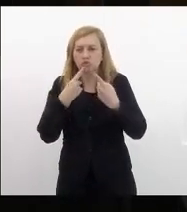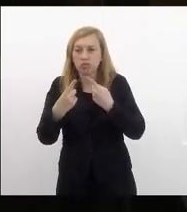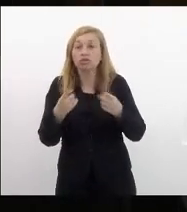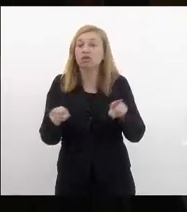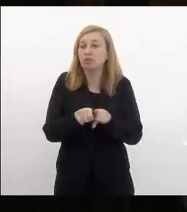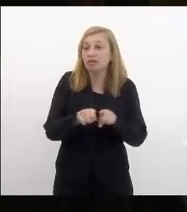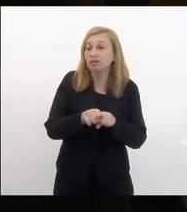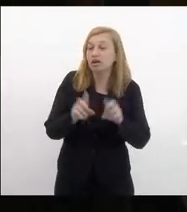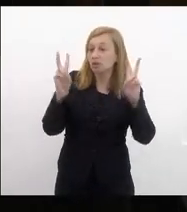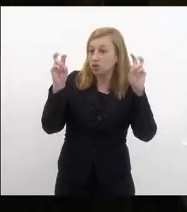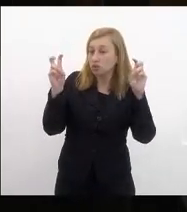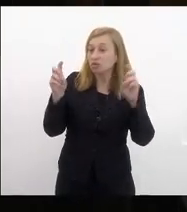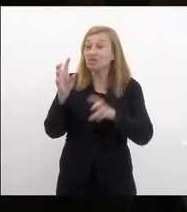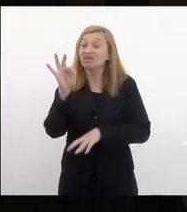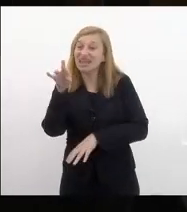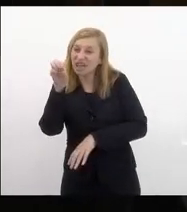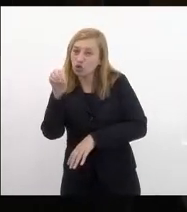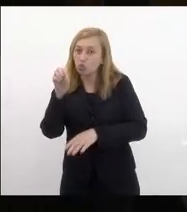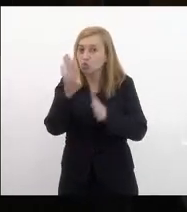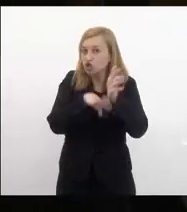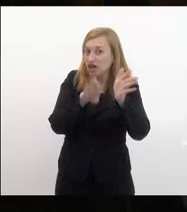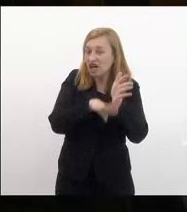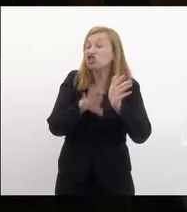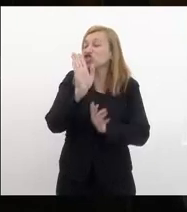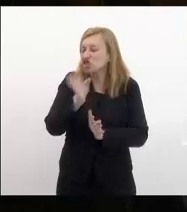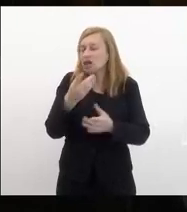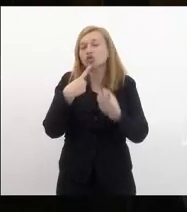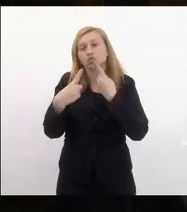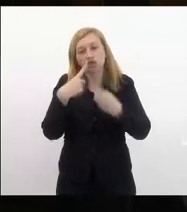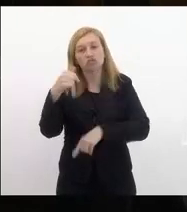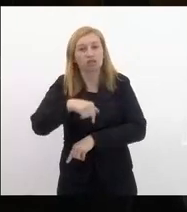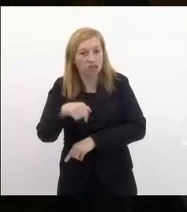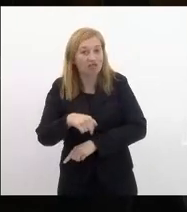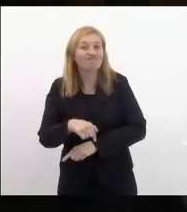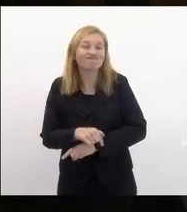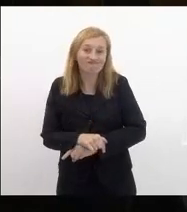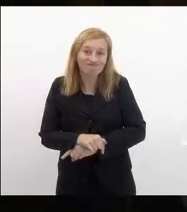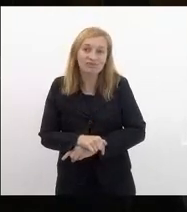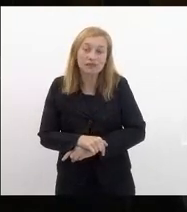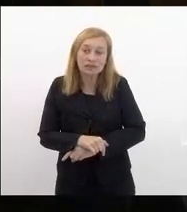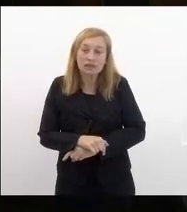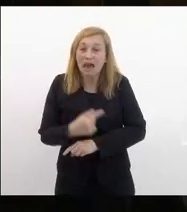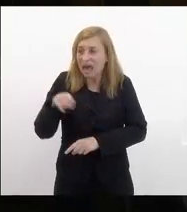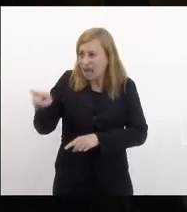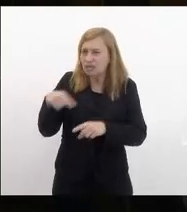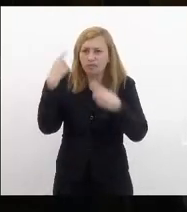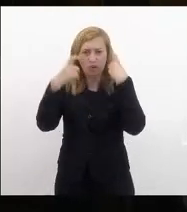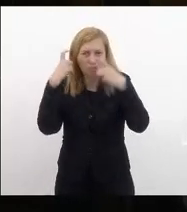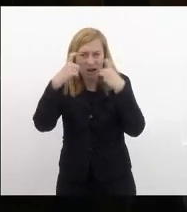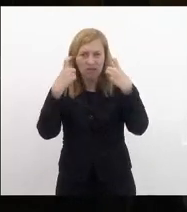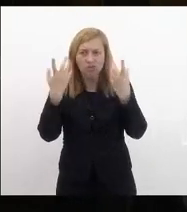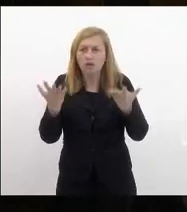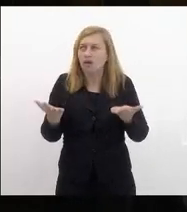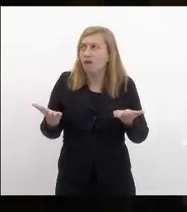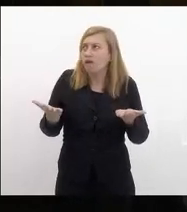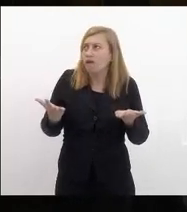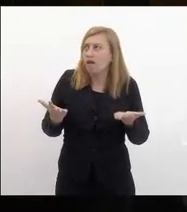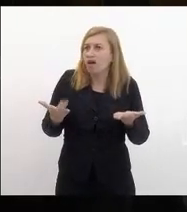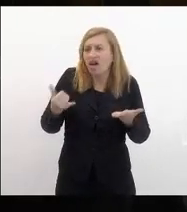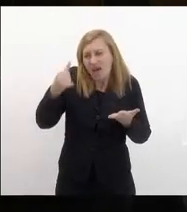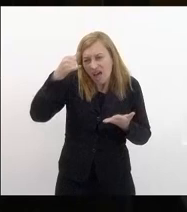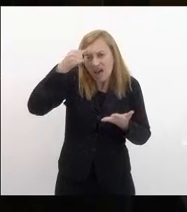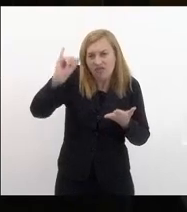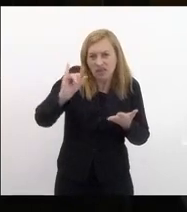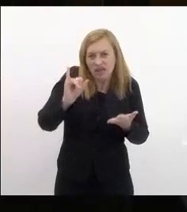também a questão do teto de gastos que já foi discutido aqui ele está preocupado em evitar